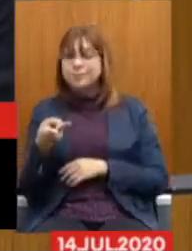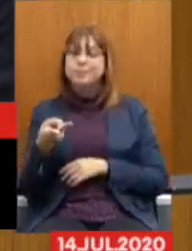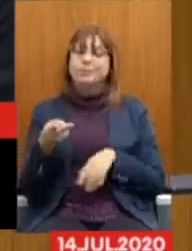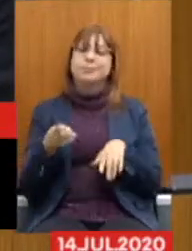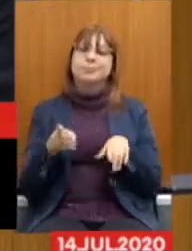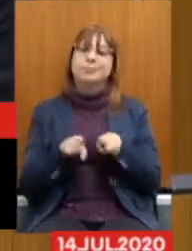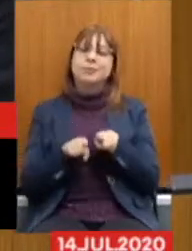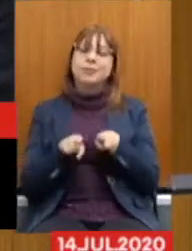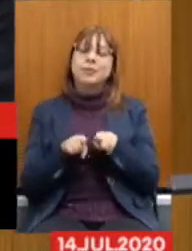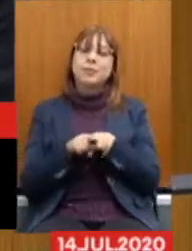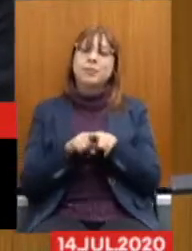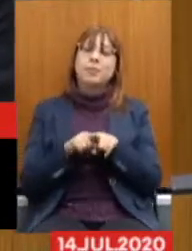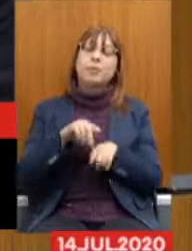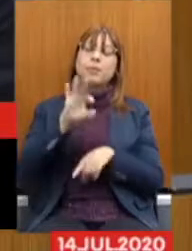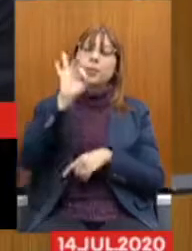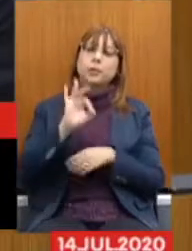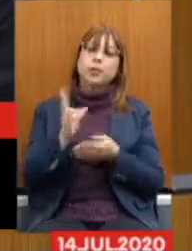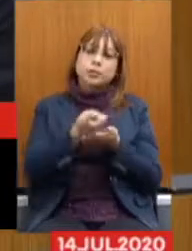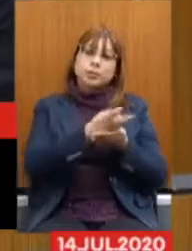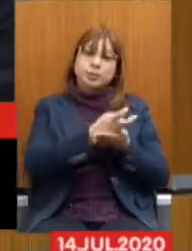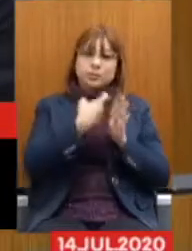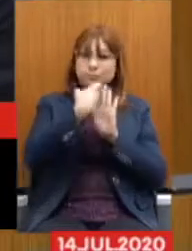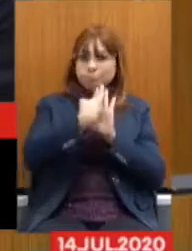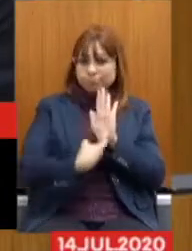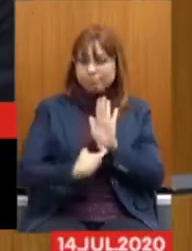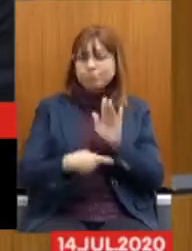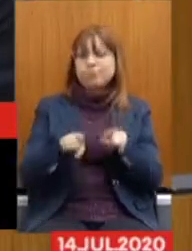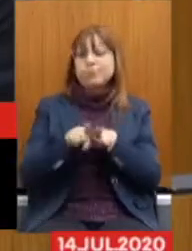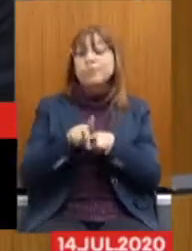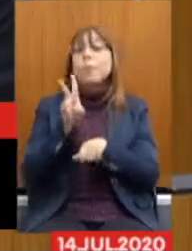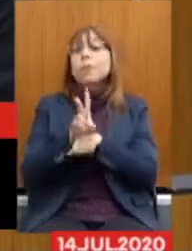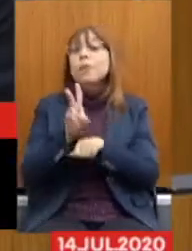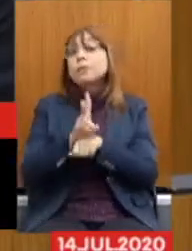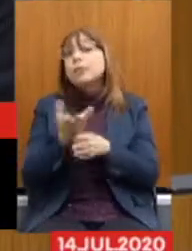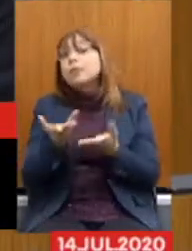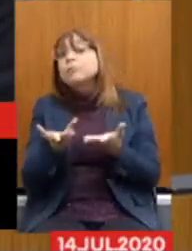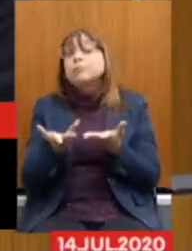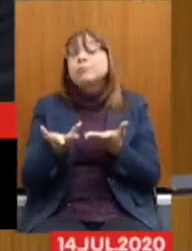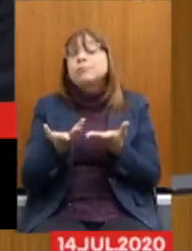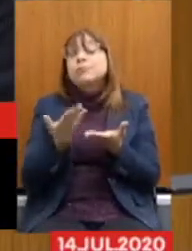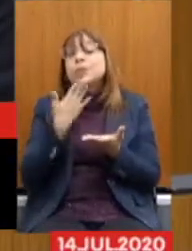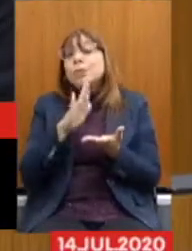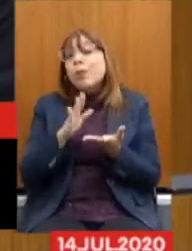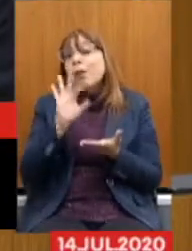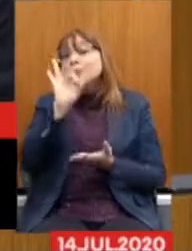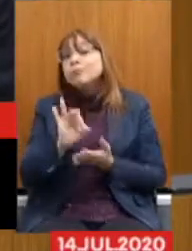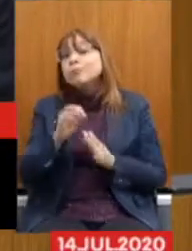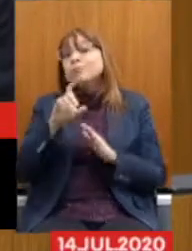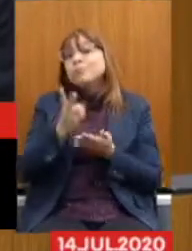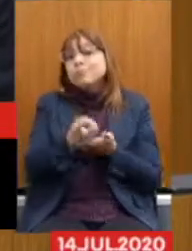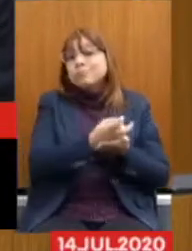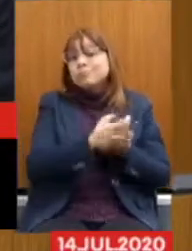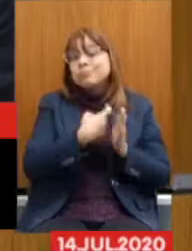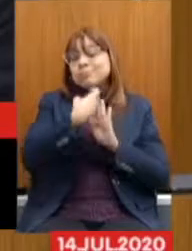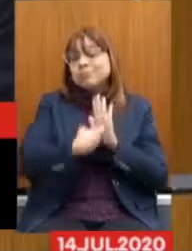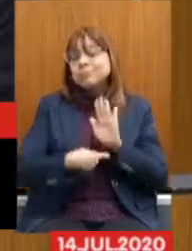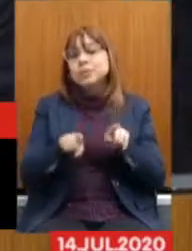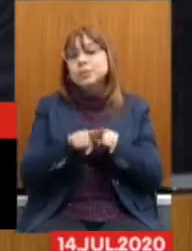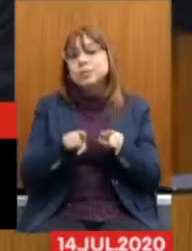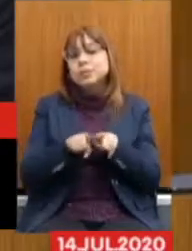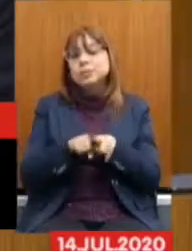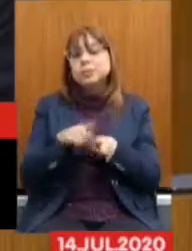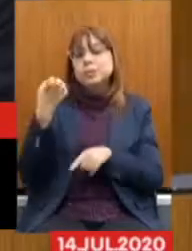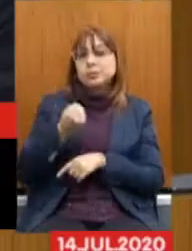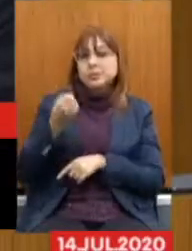contribuição e previsão de alíquota extraordinária, o benefício especial e a